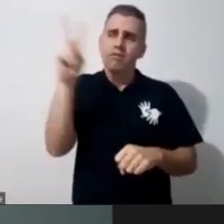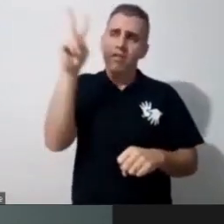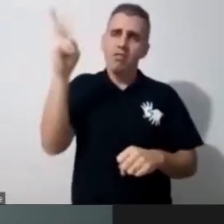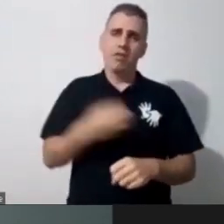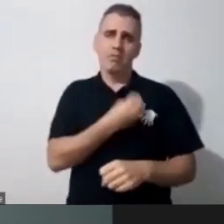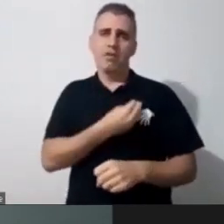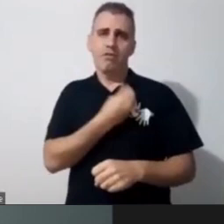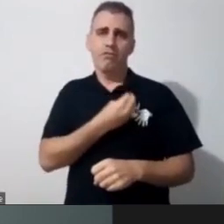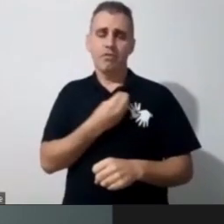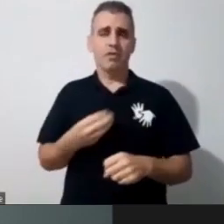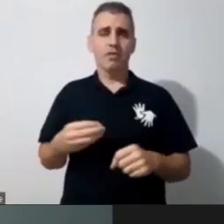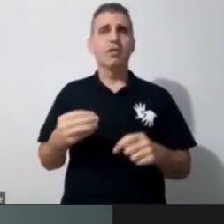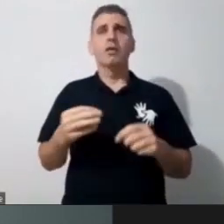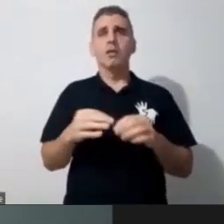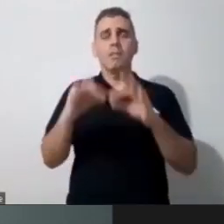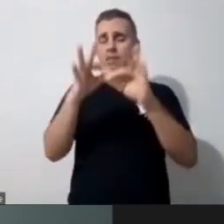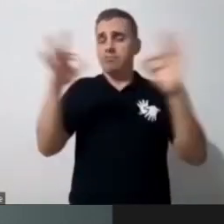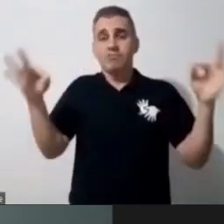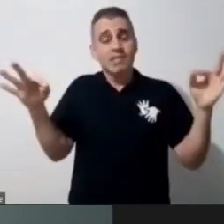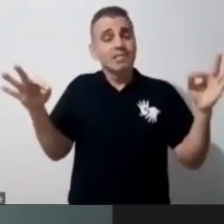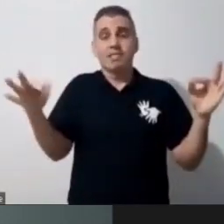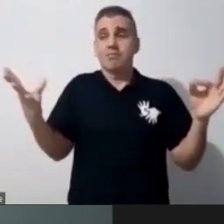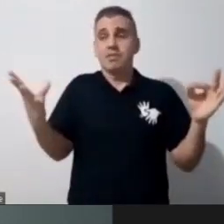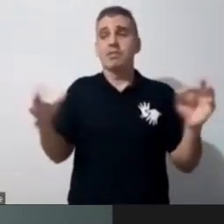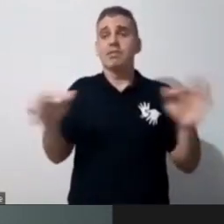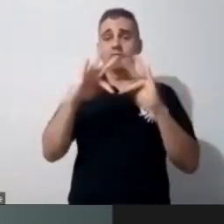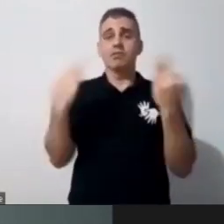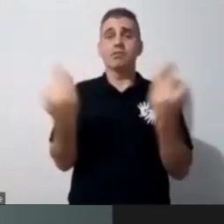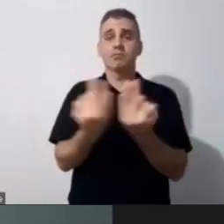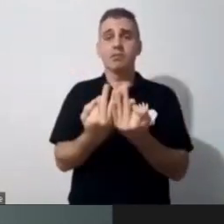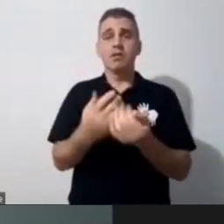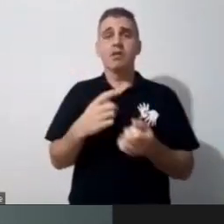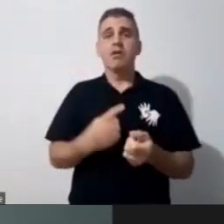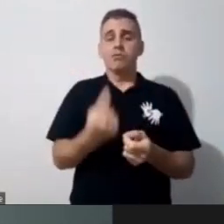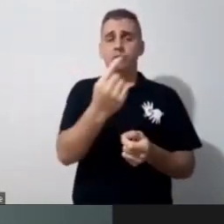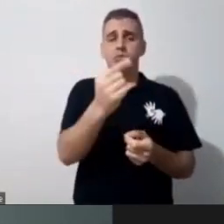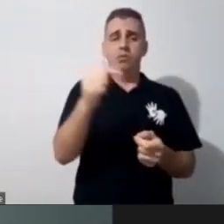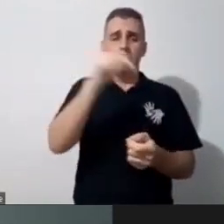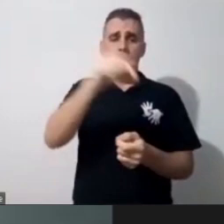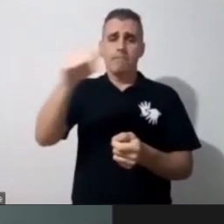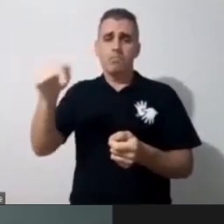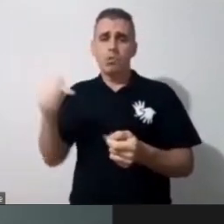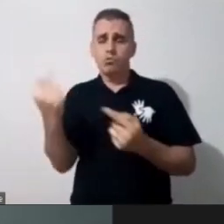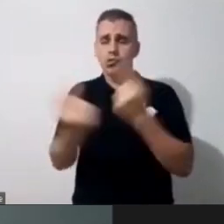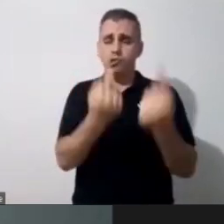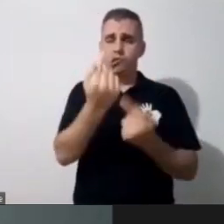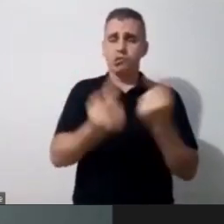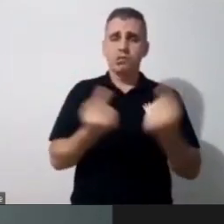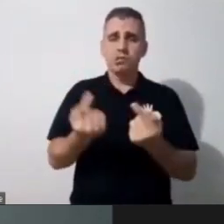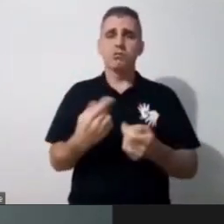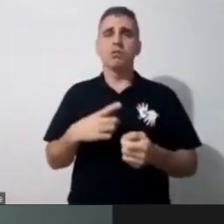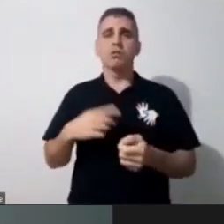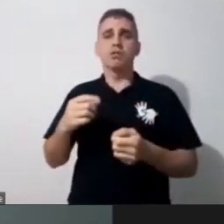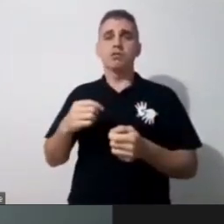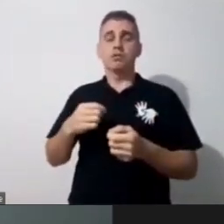eu não tinha percebido, né, algumas potencialidades minha também, assim, acho que esse é o momento que a gente descobriu que a gente também